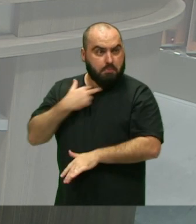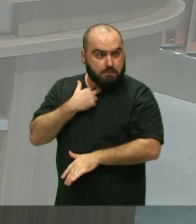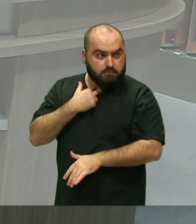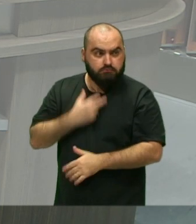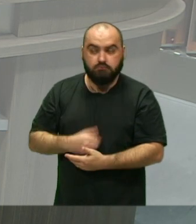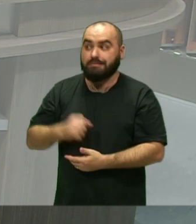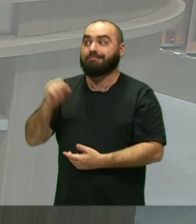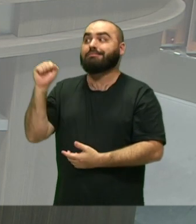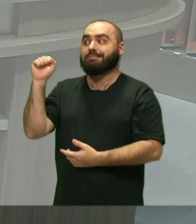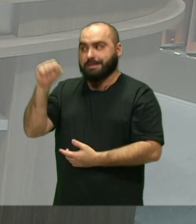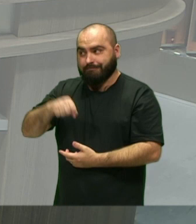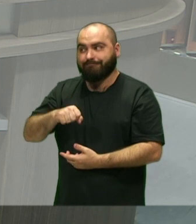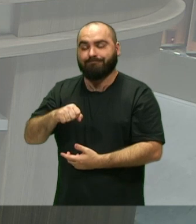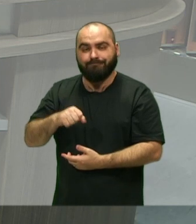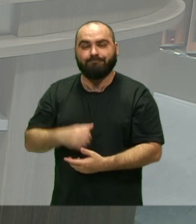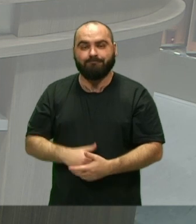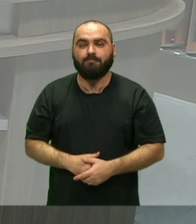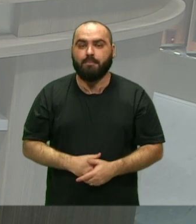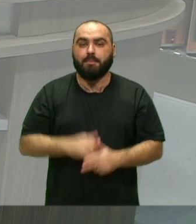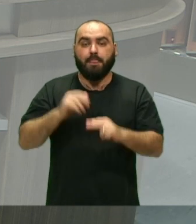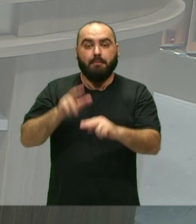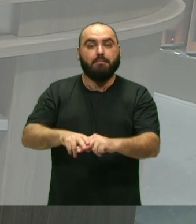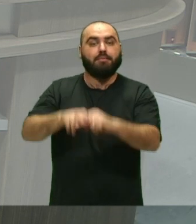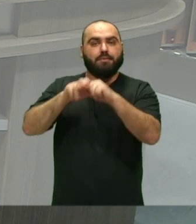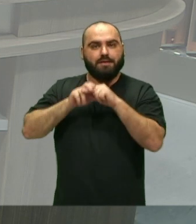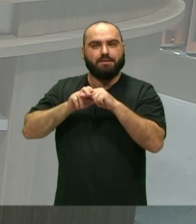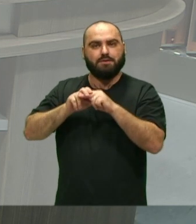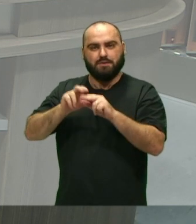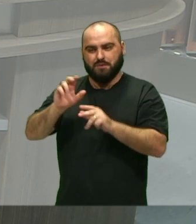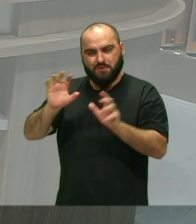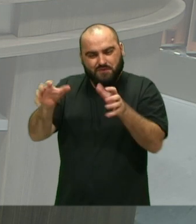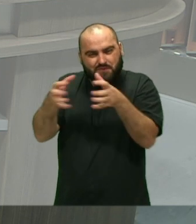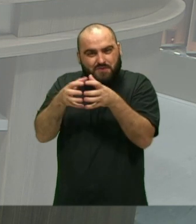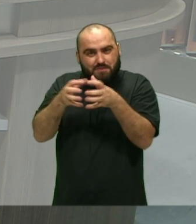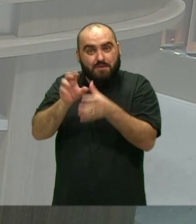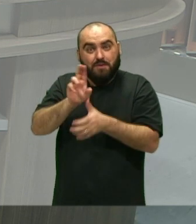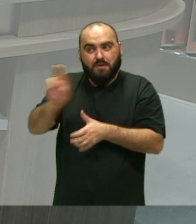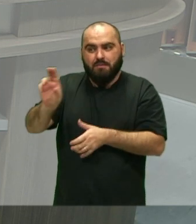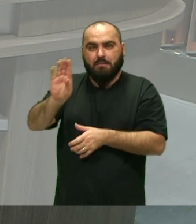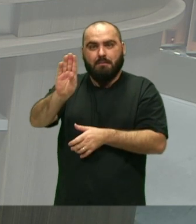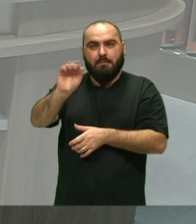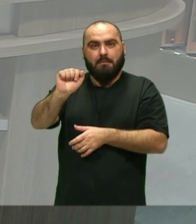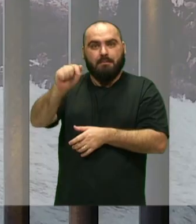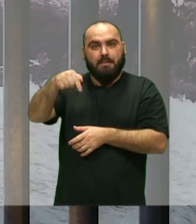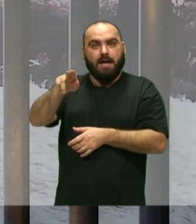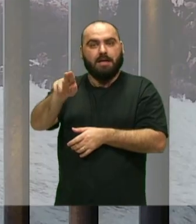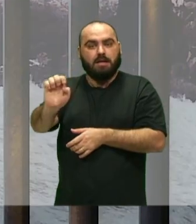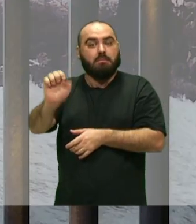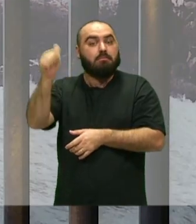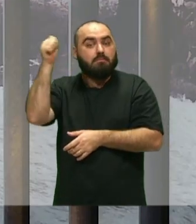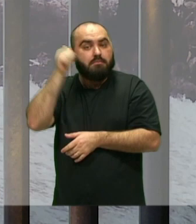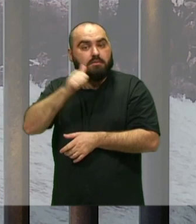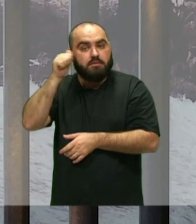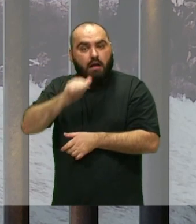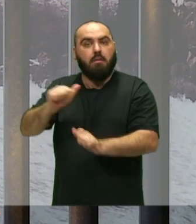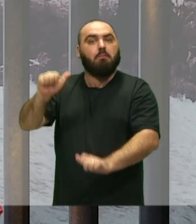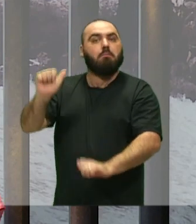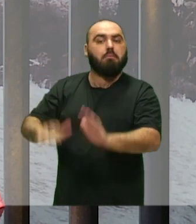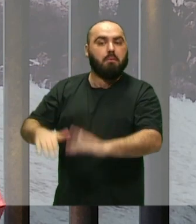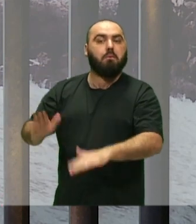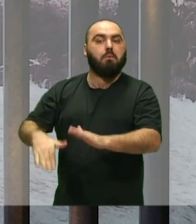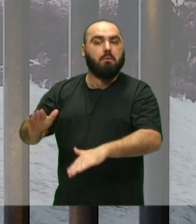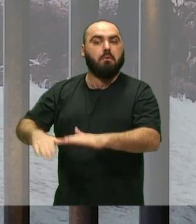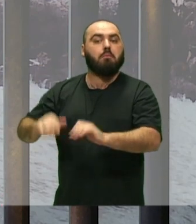E é disso que o BAC Mulher nasce, né? Nessa necessidade De a gente ter esse espaço De tocar o tambor